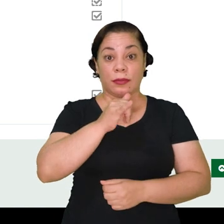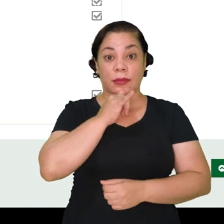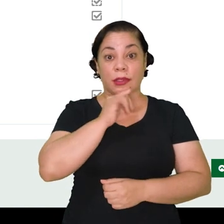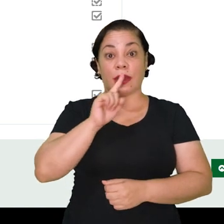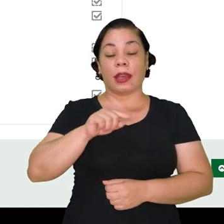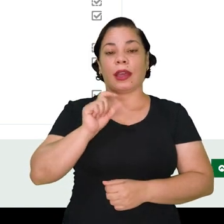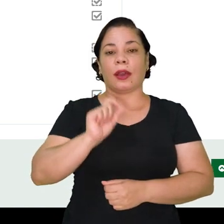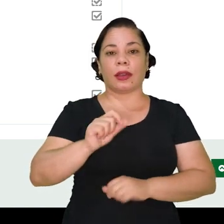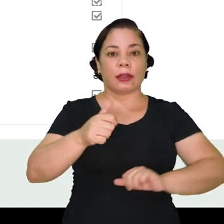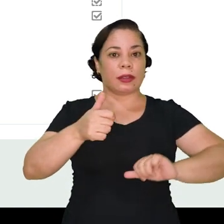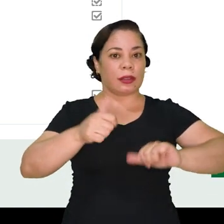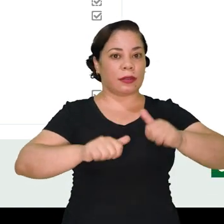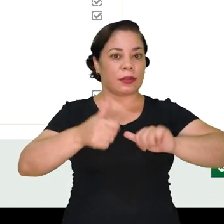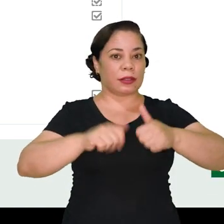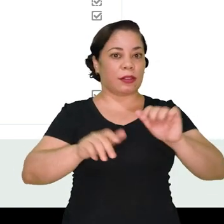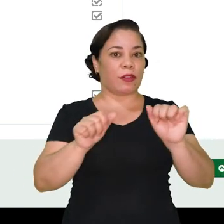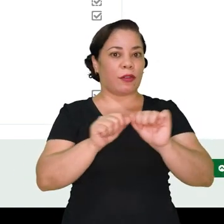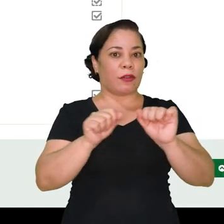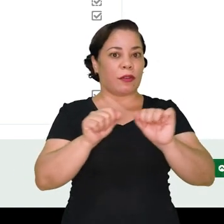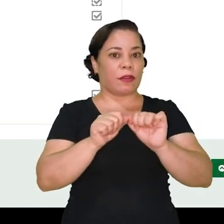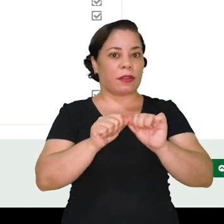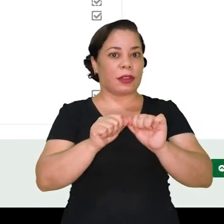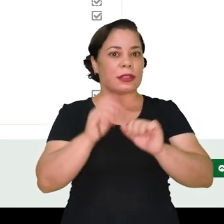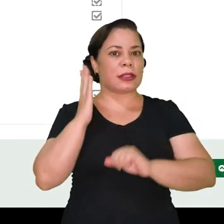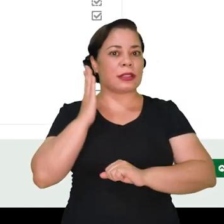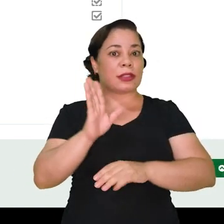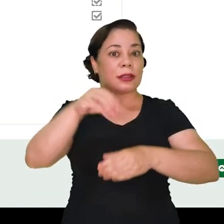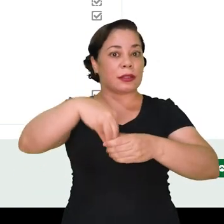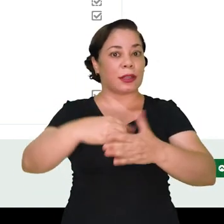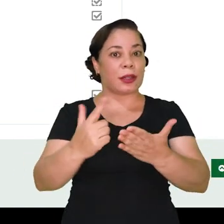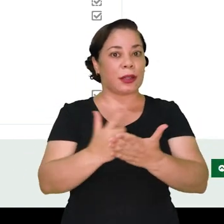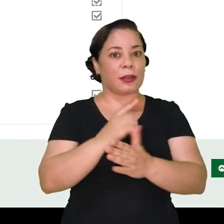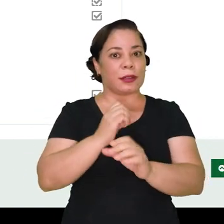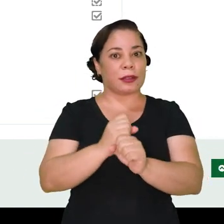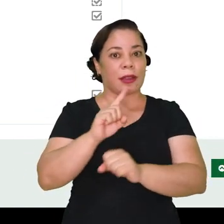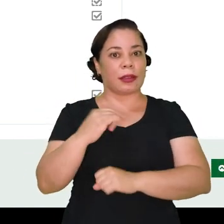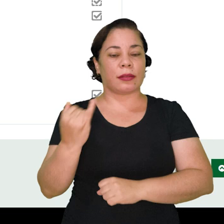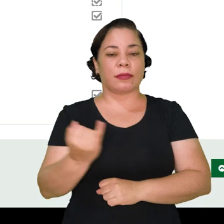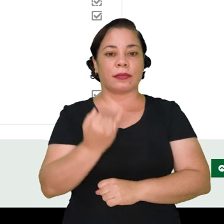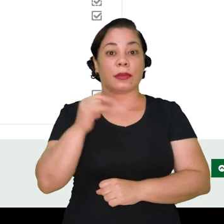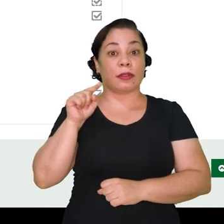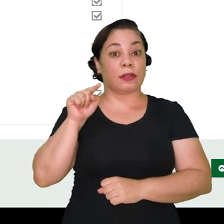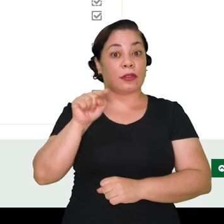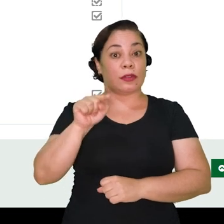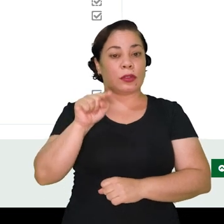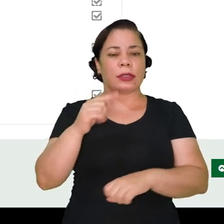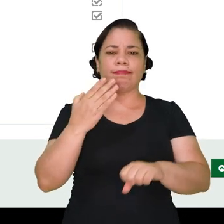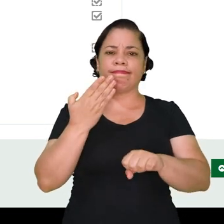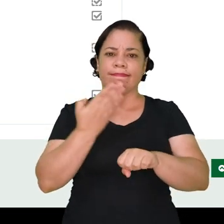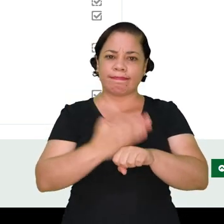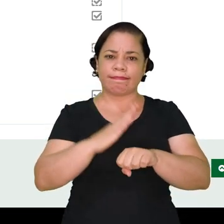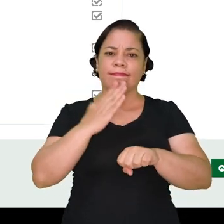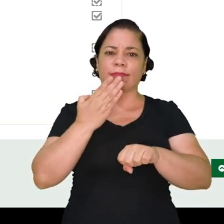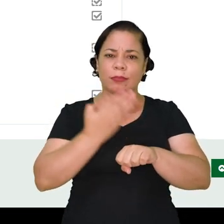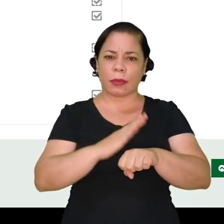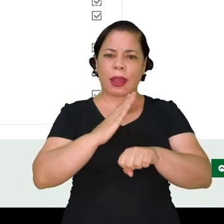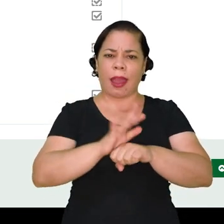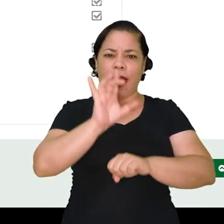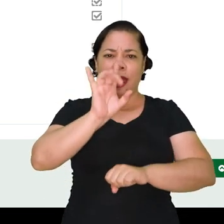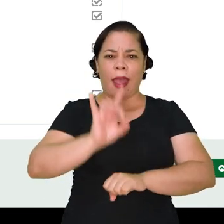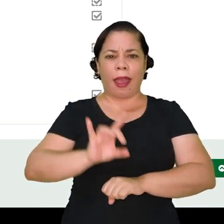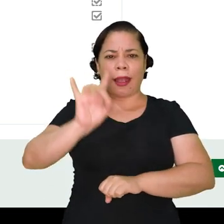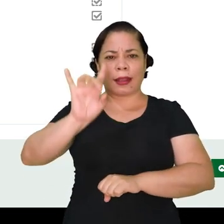exemplo, é um exemplo de avaliação realizada diretamente no livro de notas. Então, é importante que você pratique